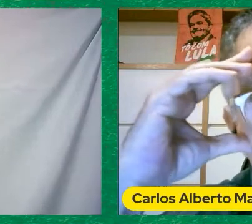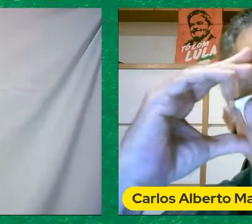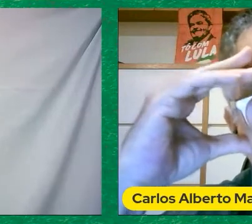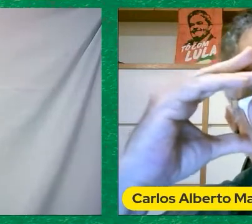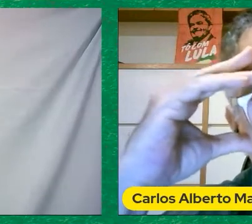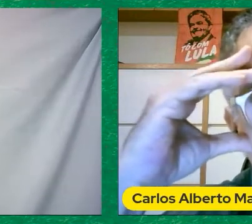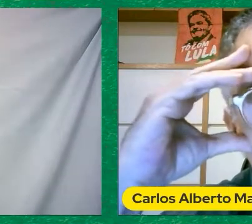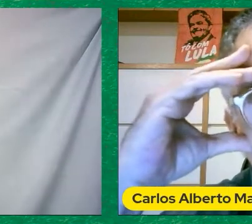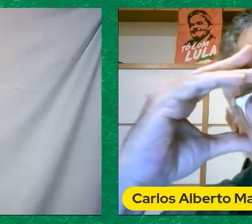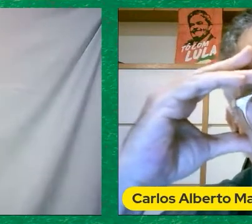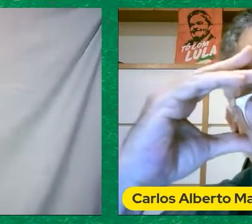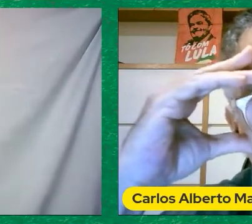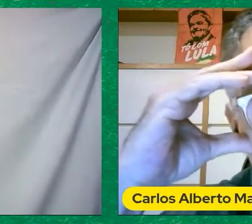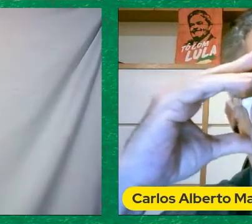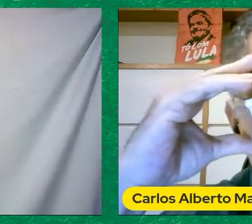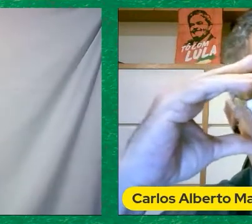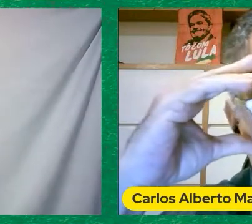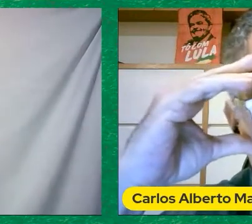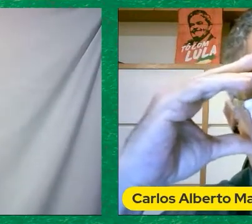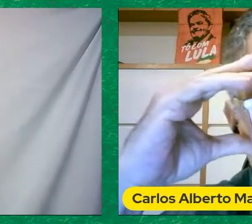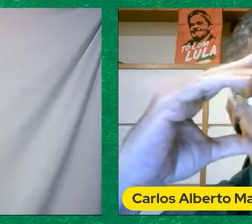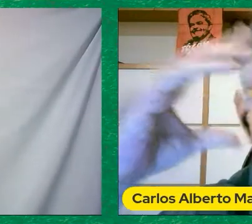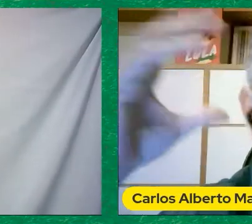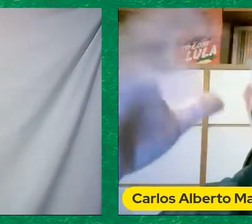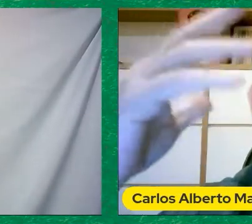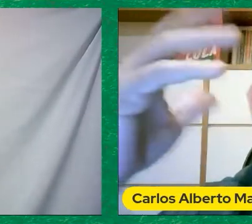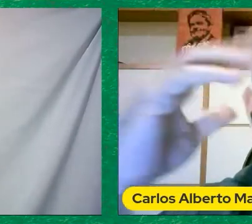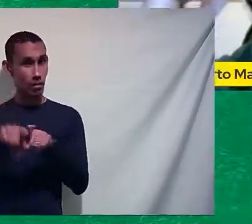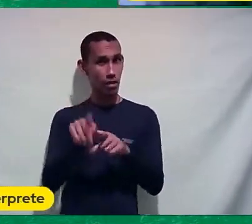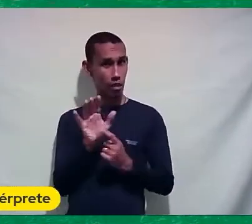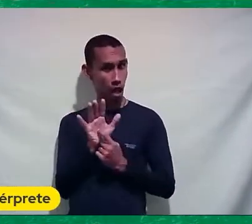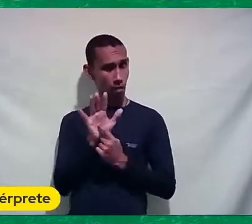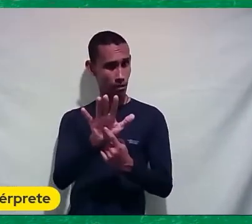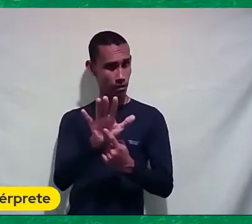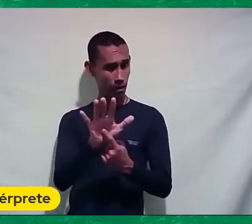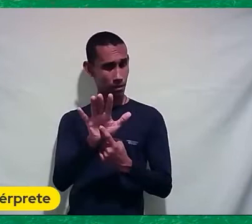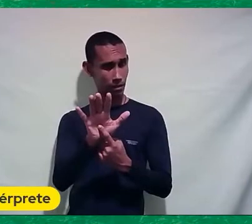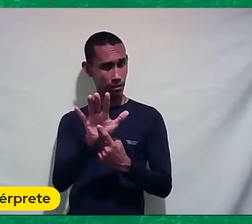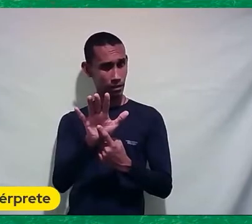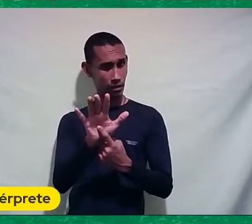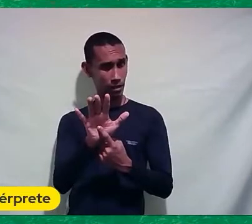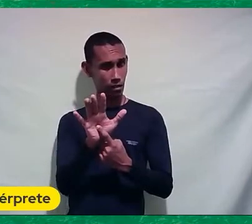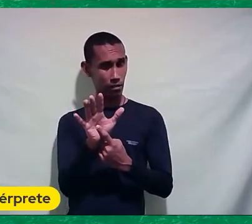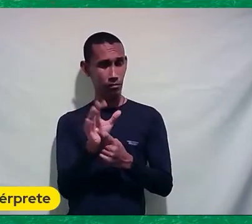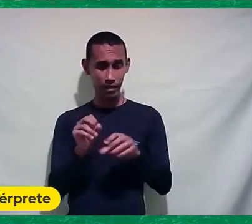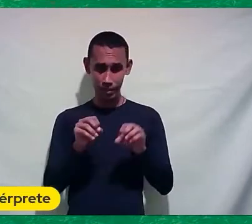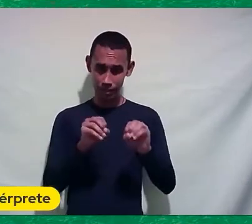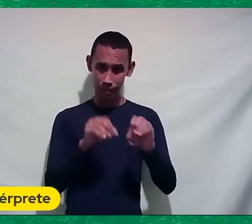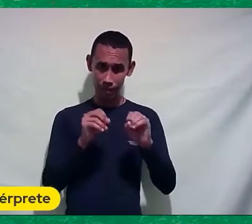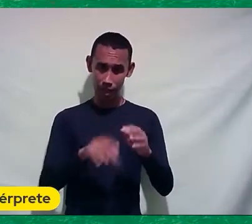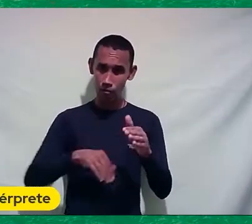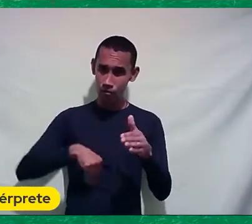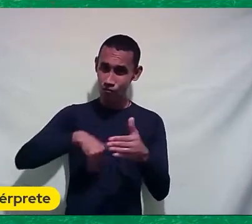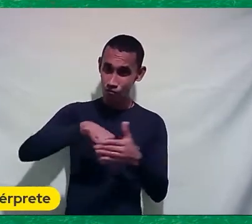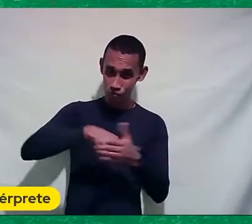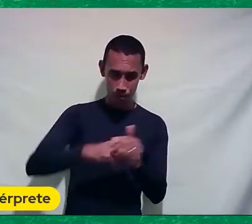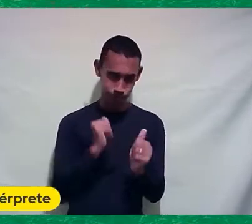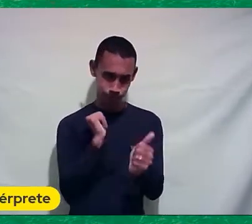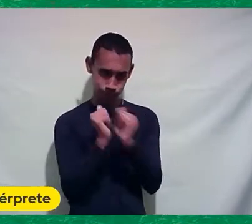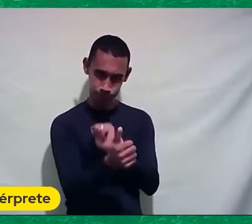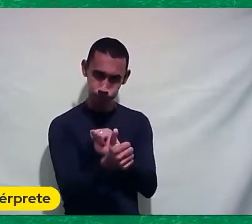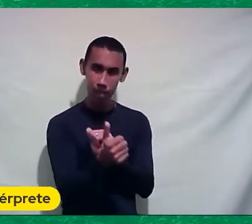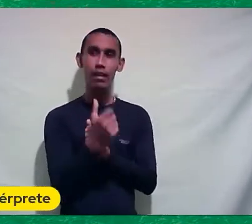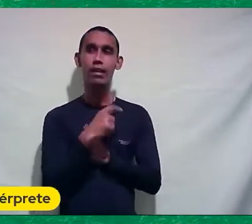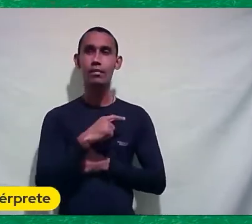Vitória Isso Que é um filme Também que Tenta Encenar o futebol Mas é